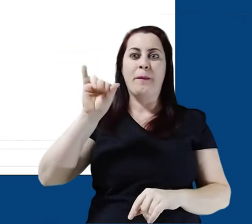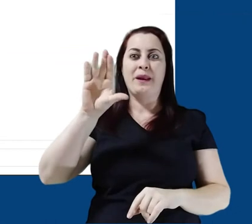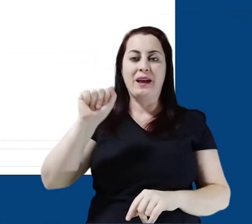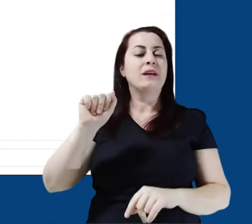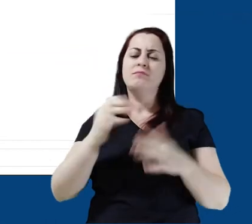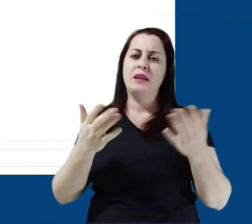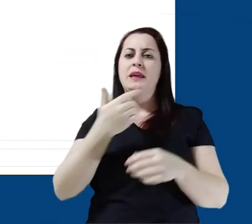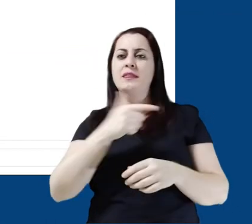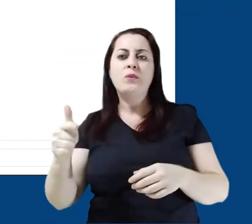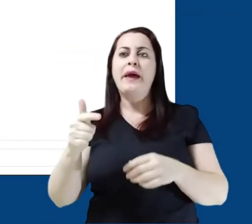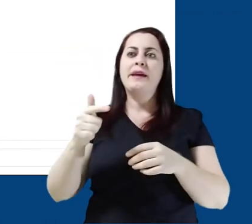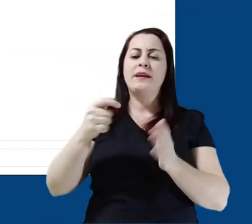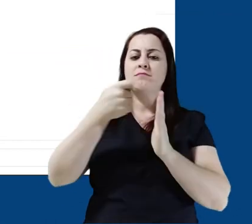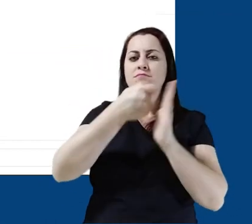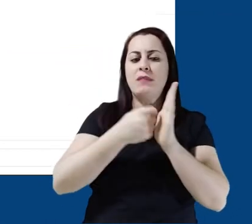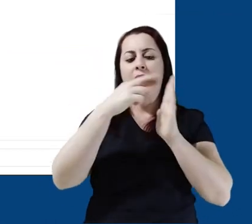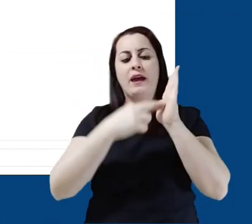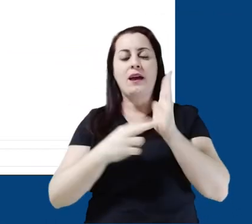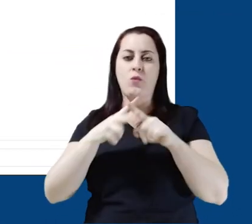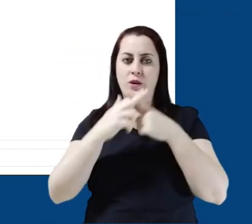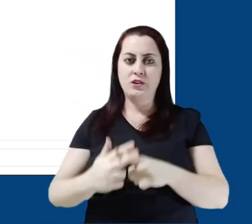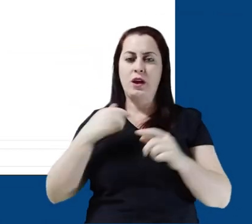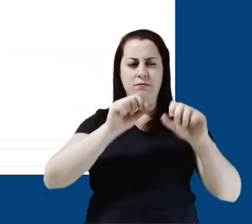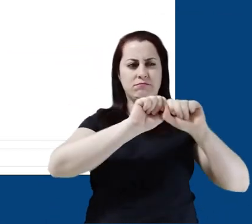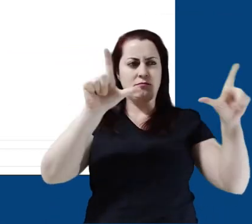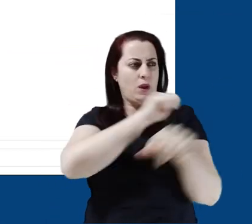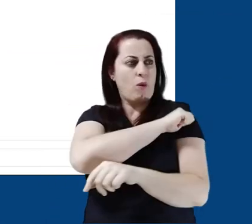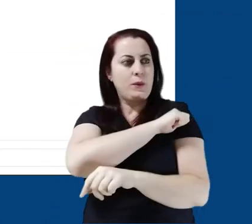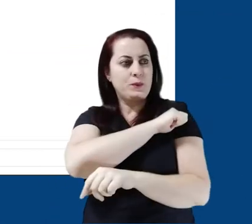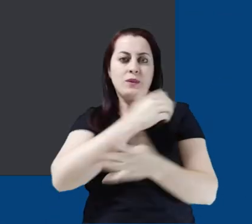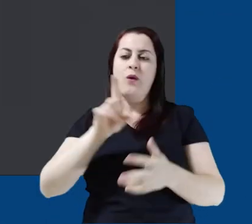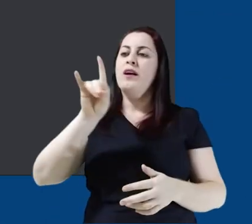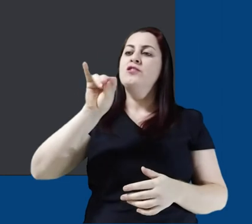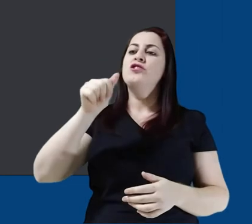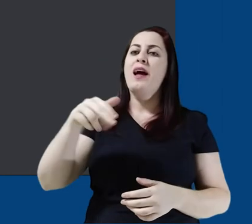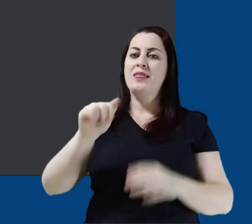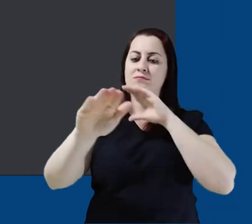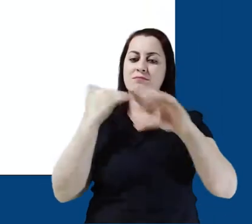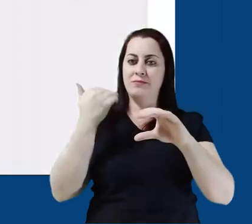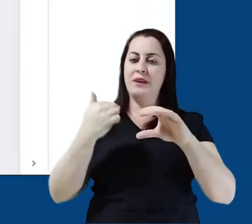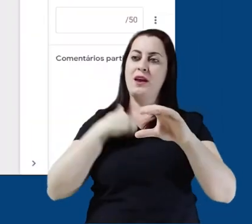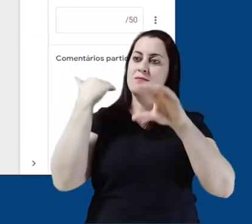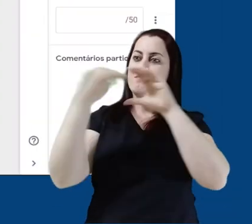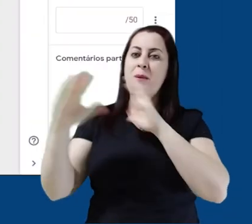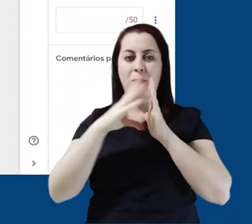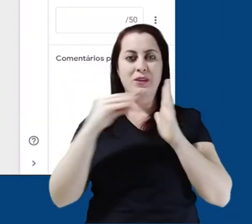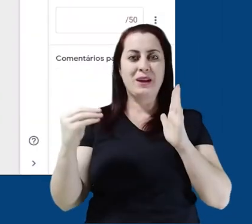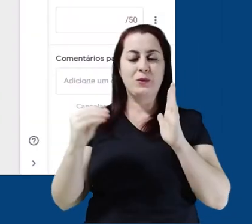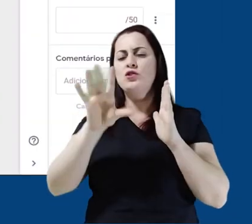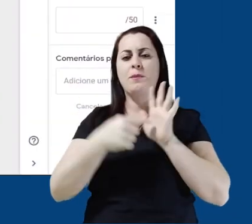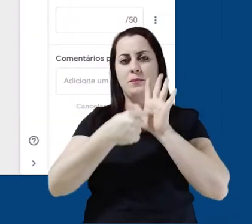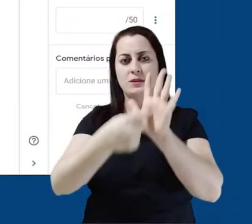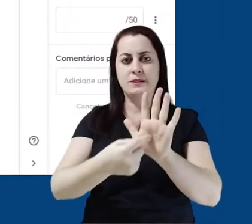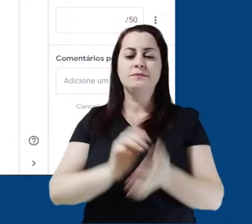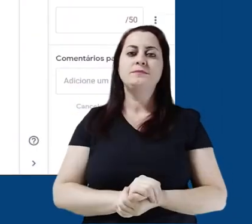rubricas, não tenho aqueles critérios para fazer a correção. Depois que eu abro o arquivo do aluno, aqui a Diana me enviou o mesmo arquivo que eu enviei para eles como